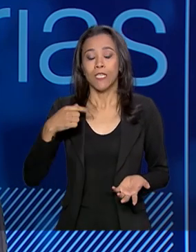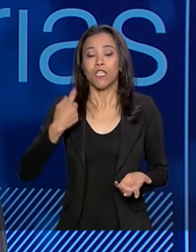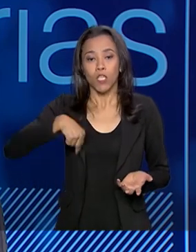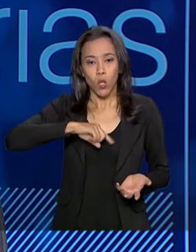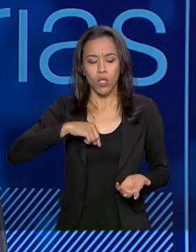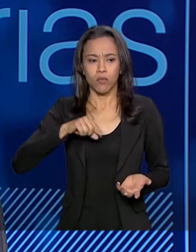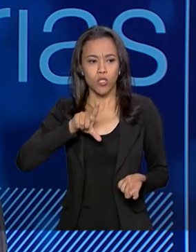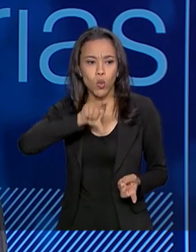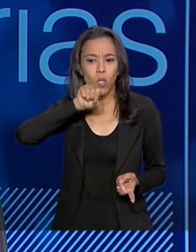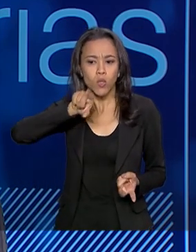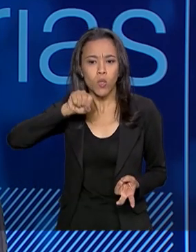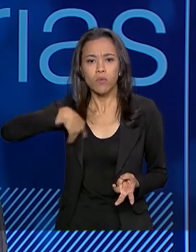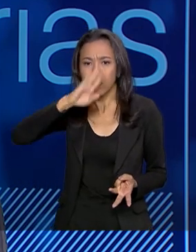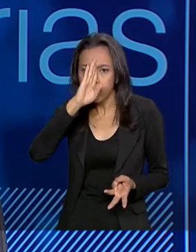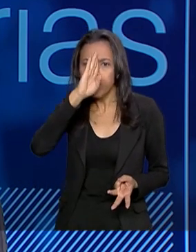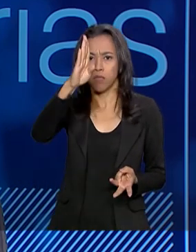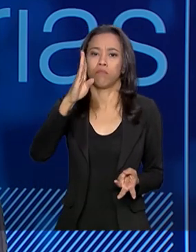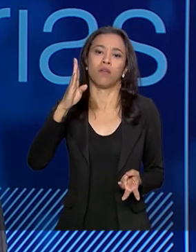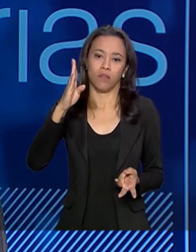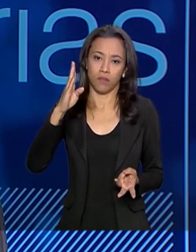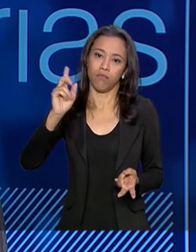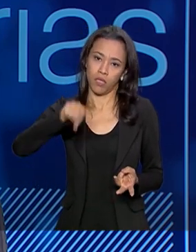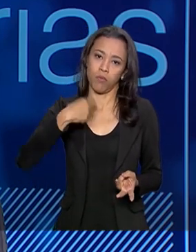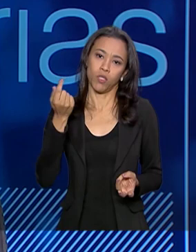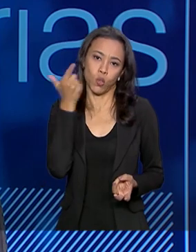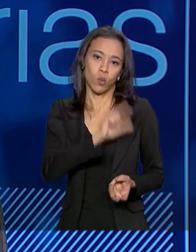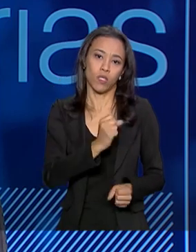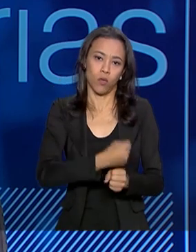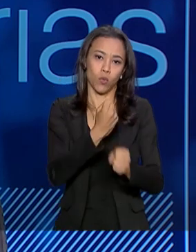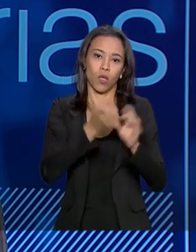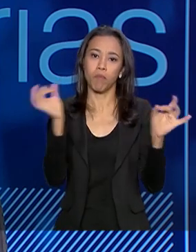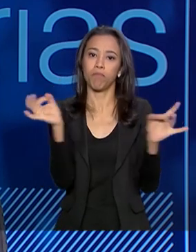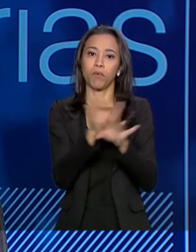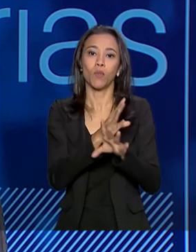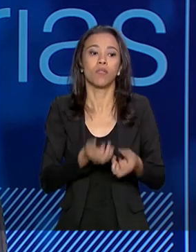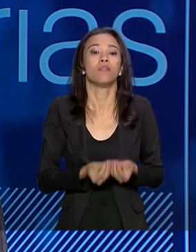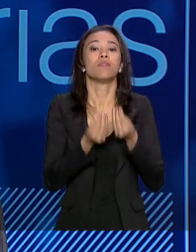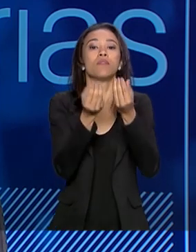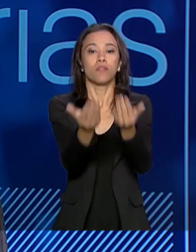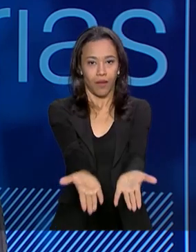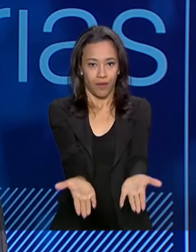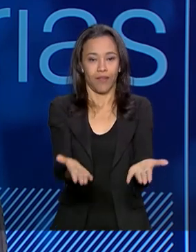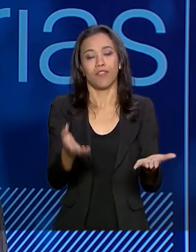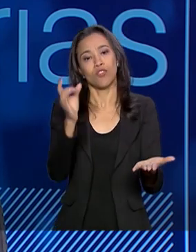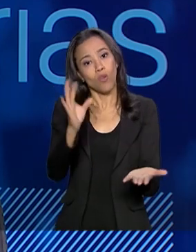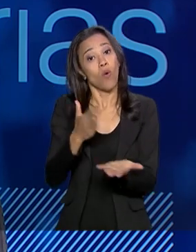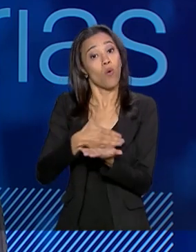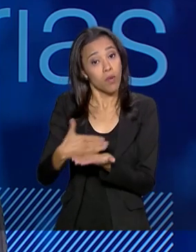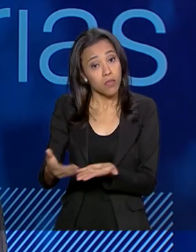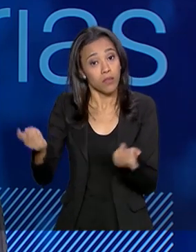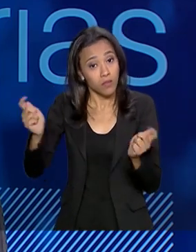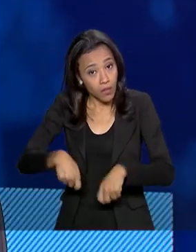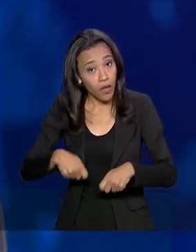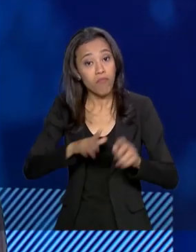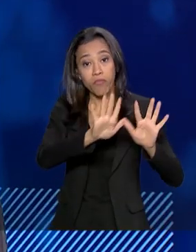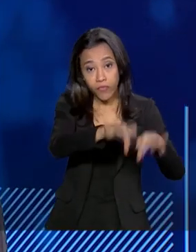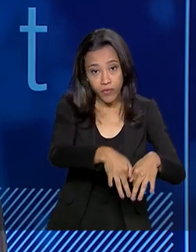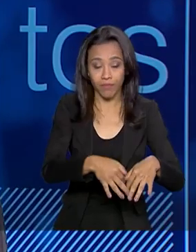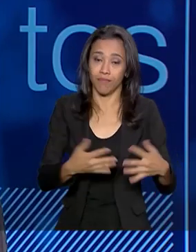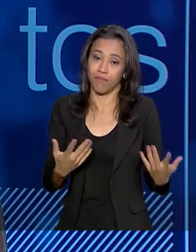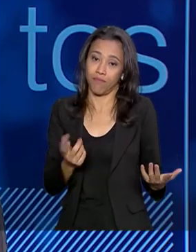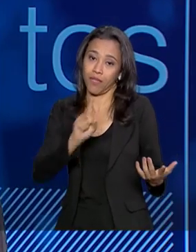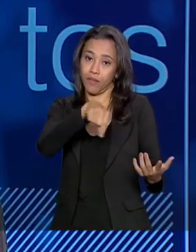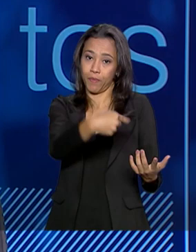priorizar os recursos naquilo que a gente realmente consegue entregar. Então que a gente só inicie uma obra que a gente tenha condições de terminar e que a gente saiba que depois